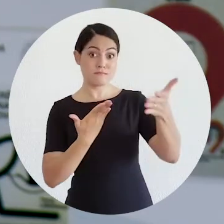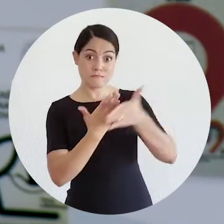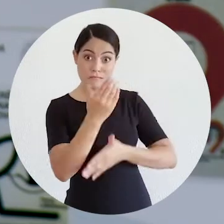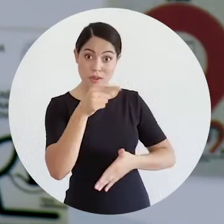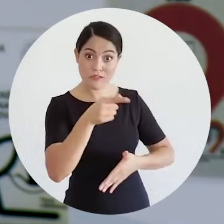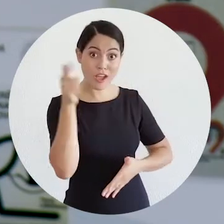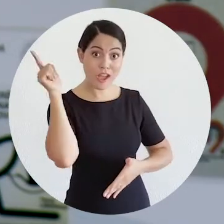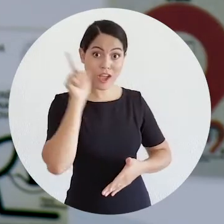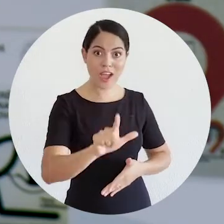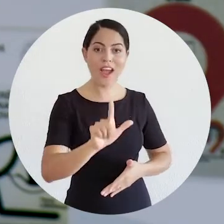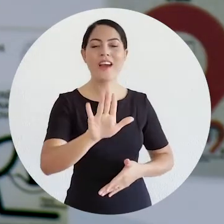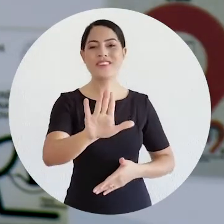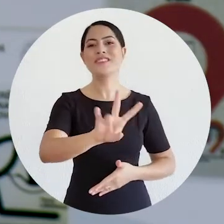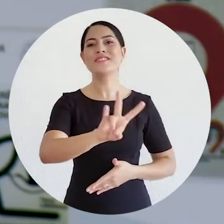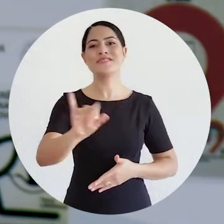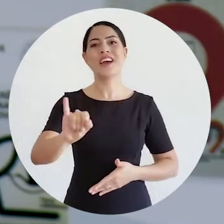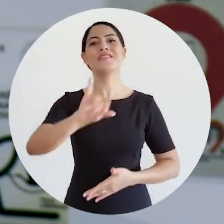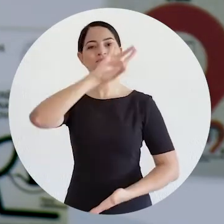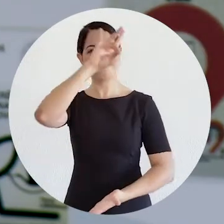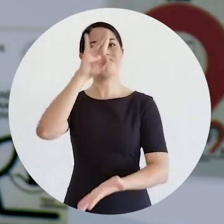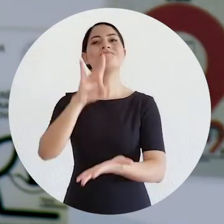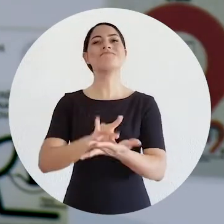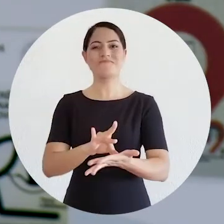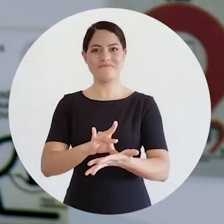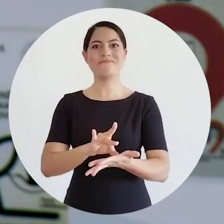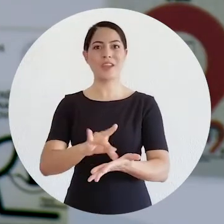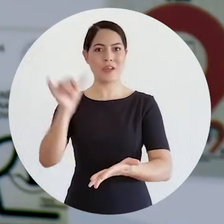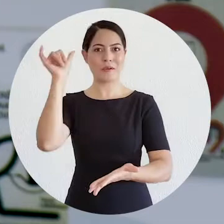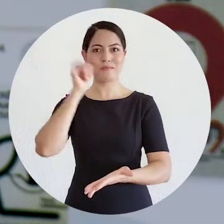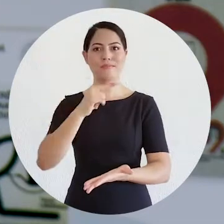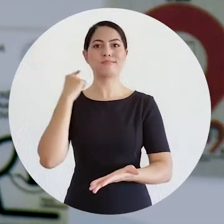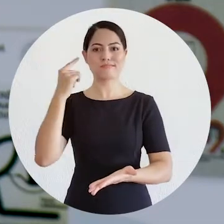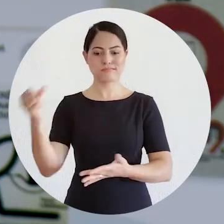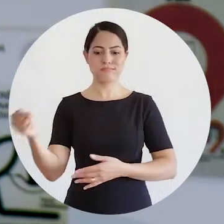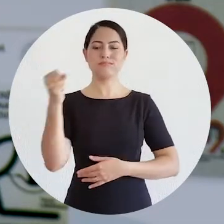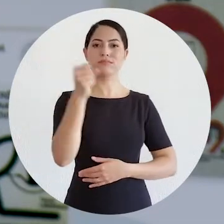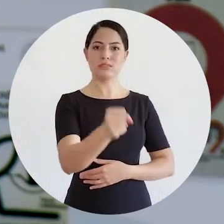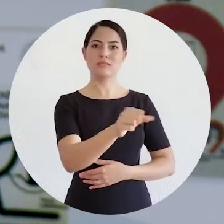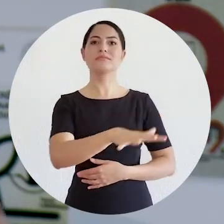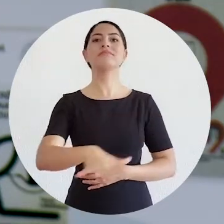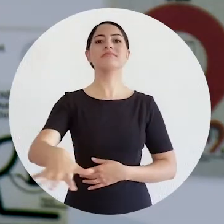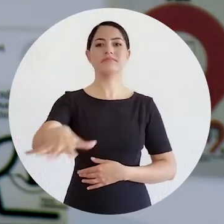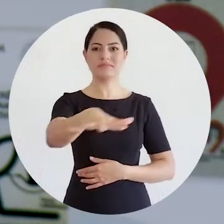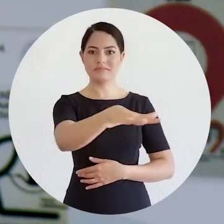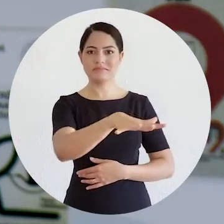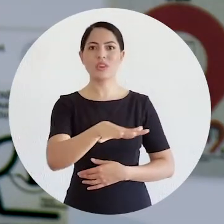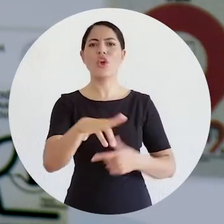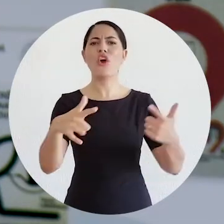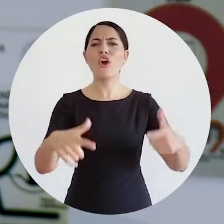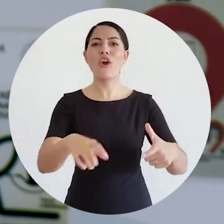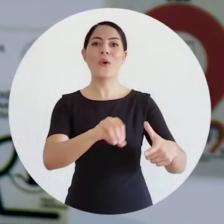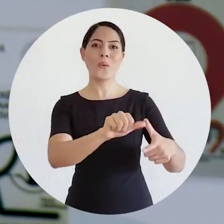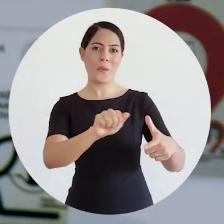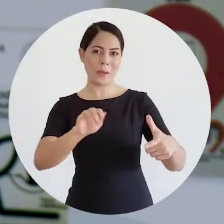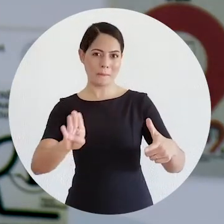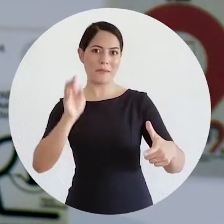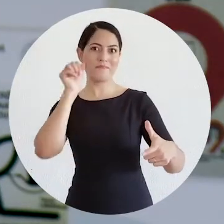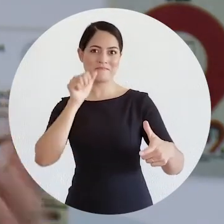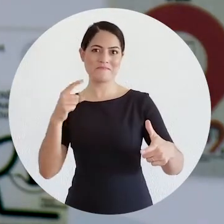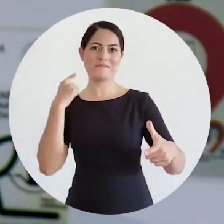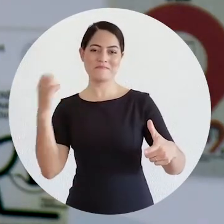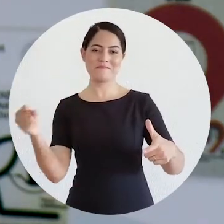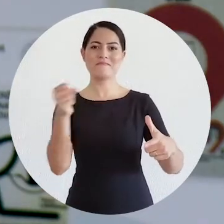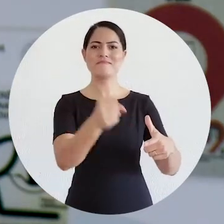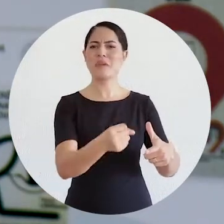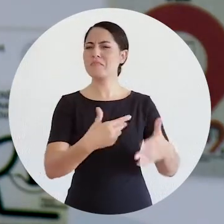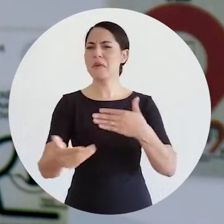a sua aprovação, uma participação efetiva da mulher advogada nos espaços da OAB. Não